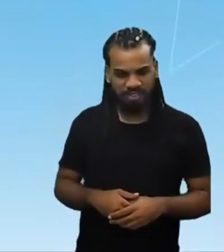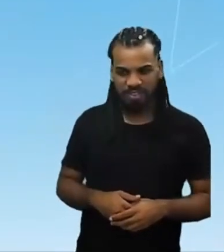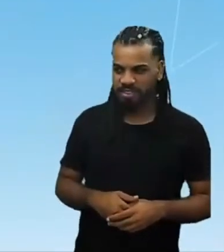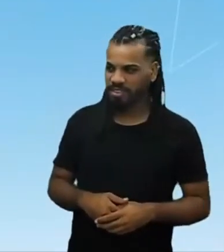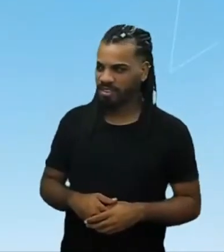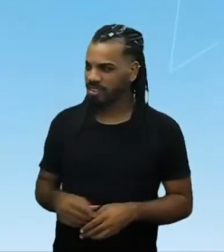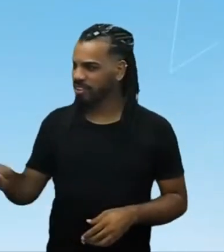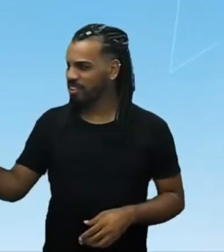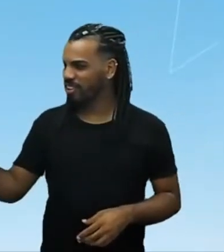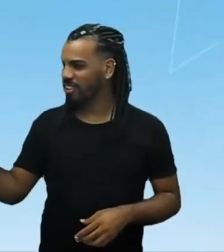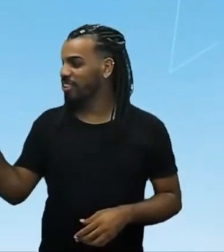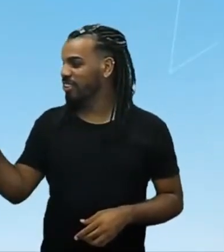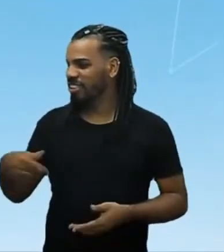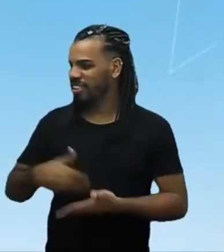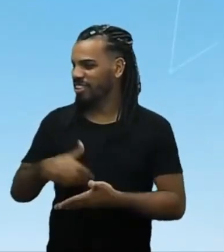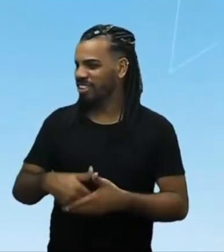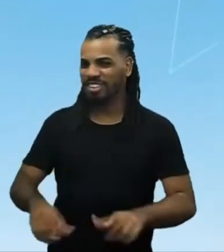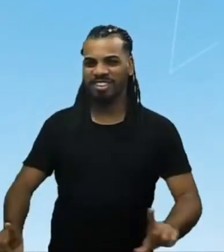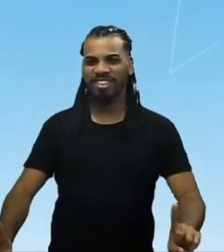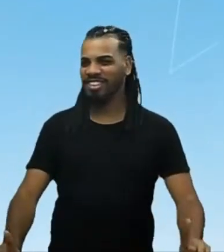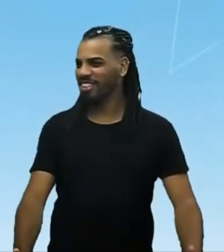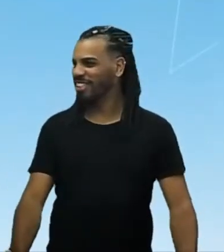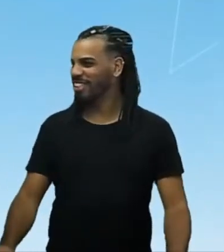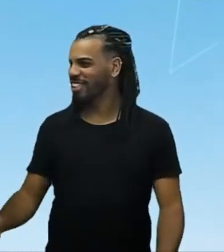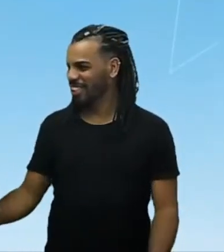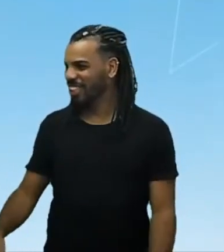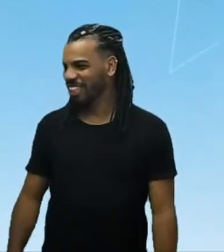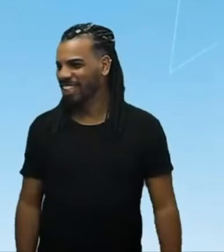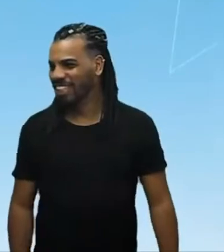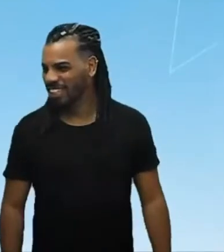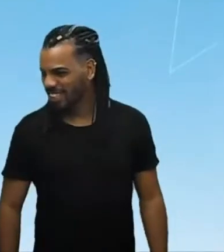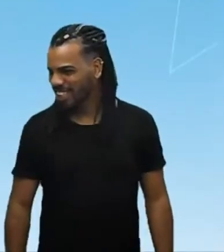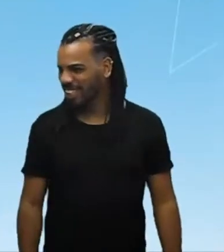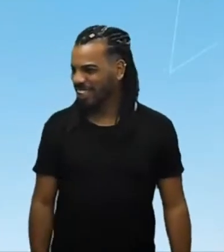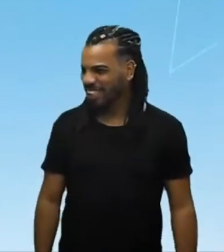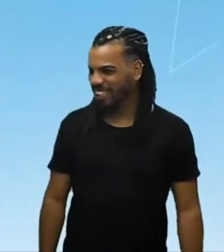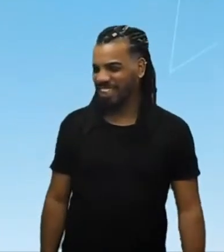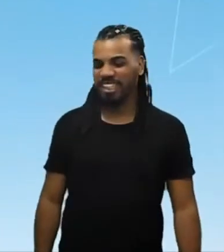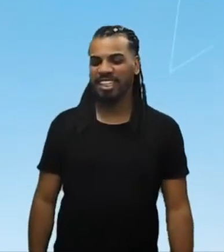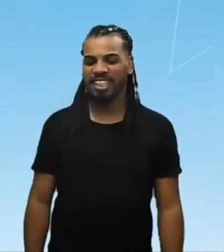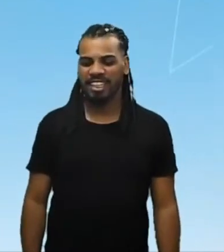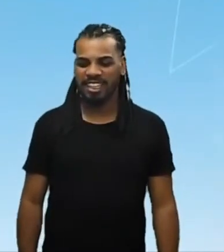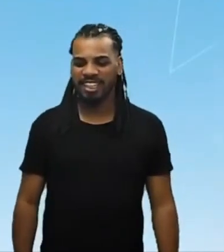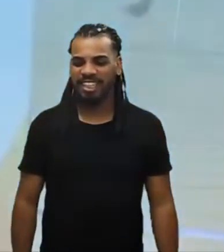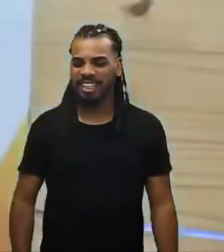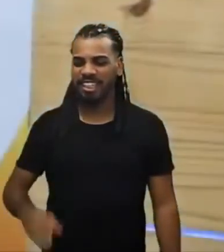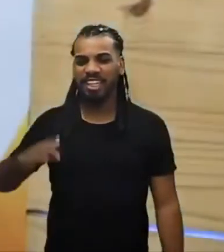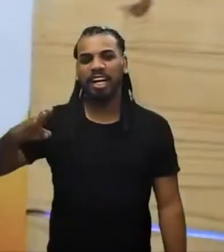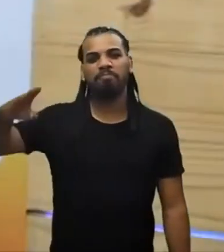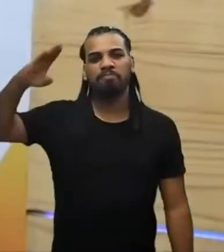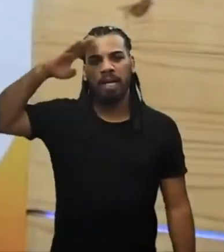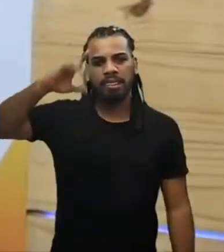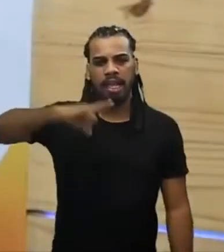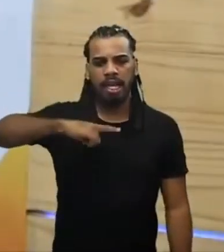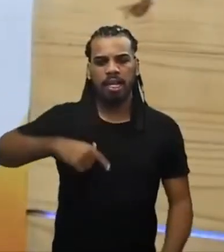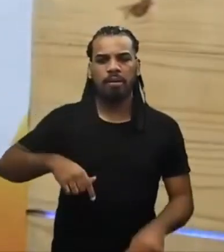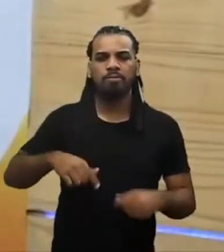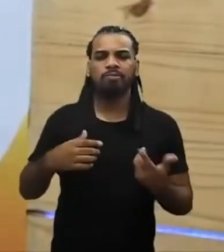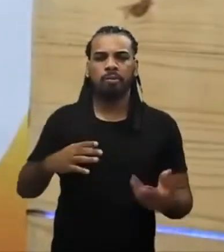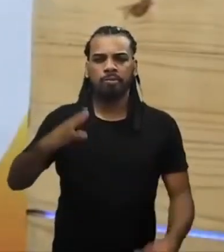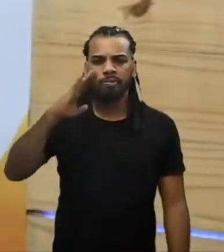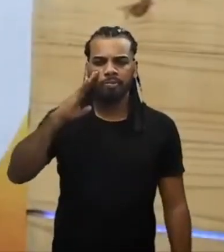política da civilização Inca tinha uma forte base militarista. Está certo? Não é